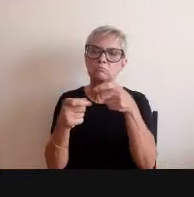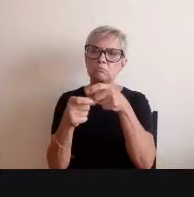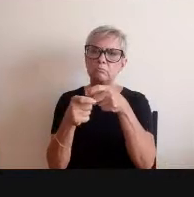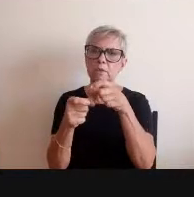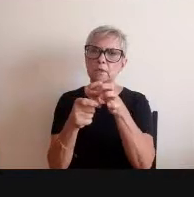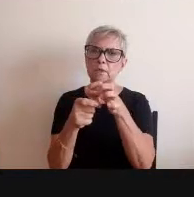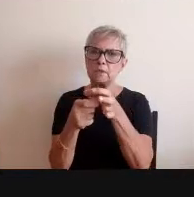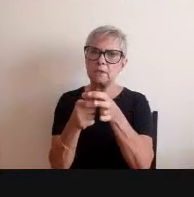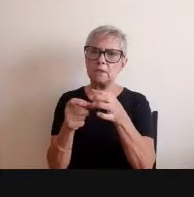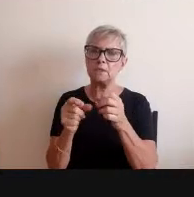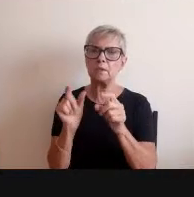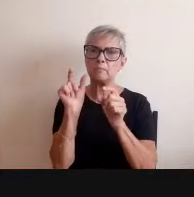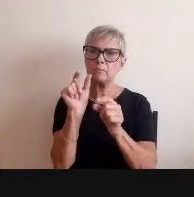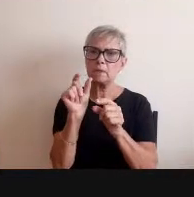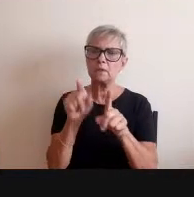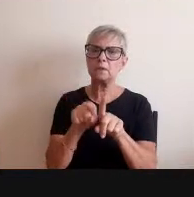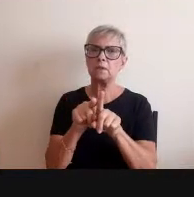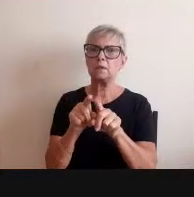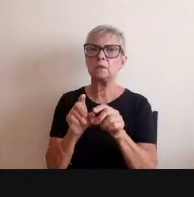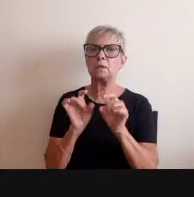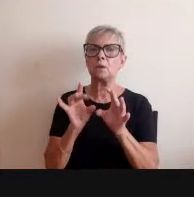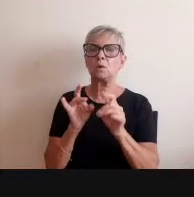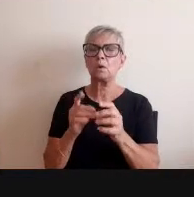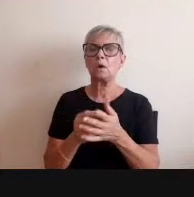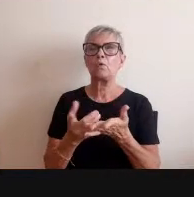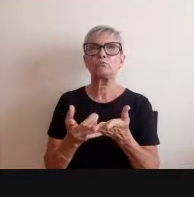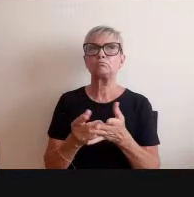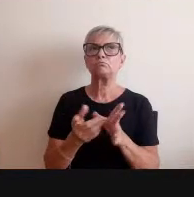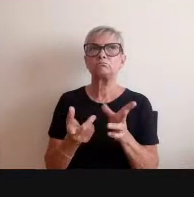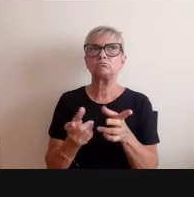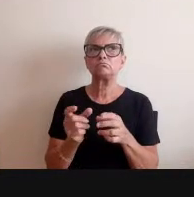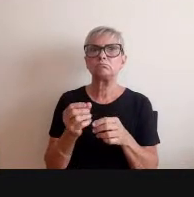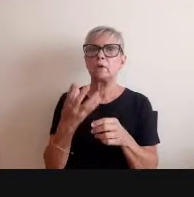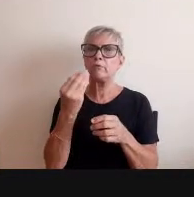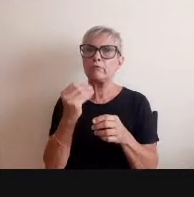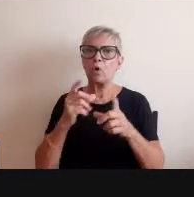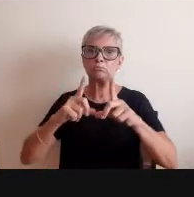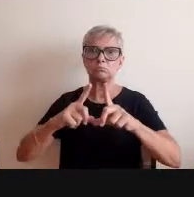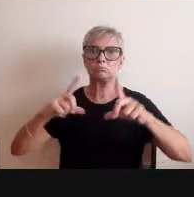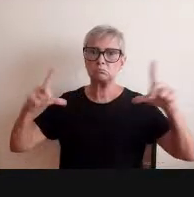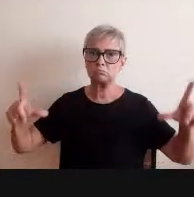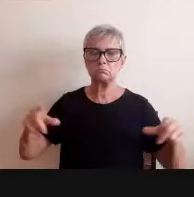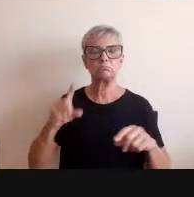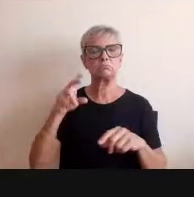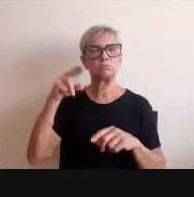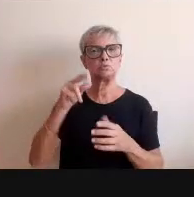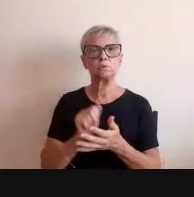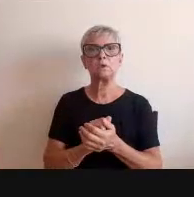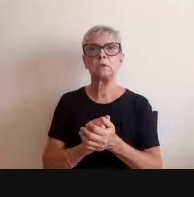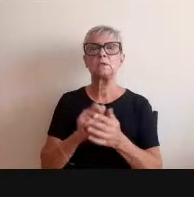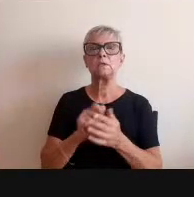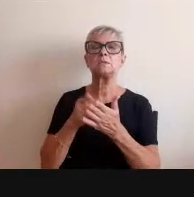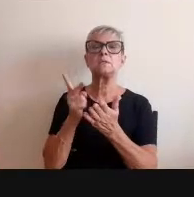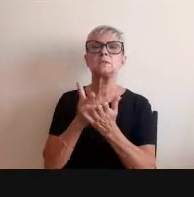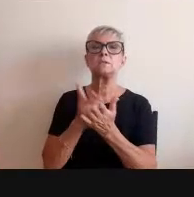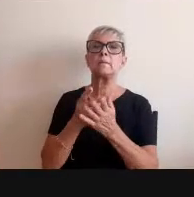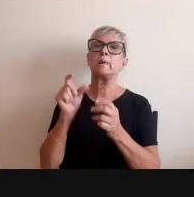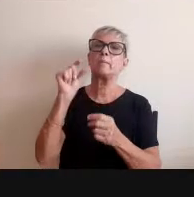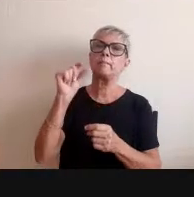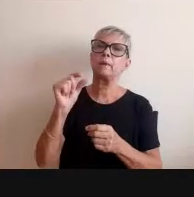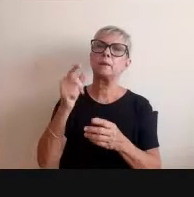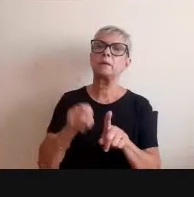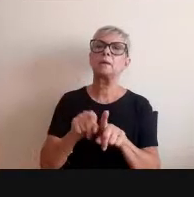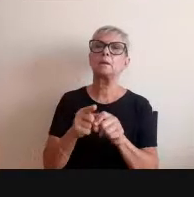fotos em grande formato é sempre miniatura e ele